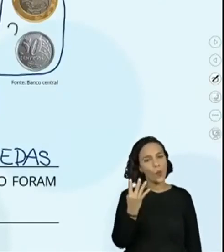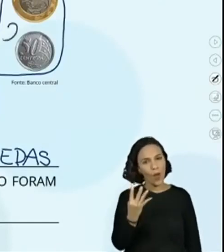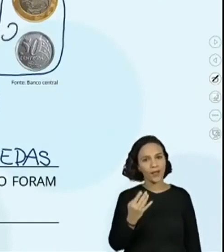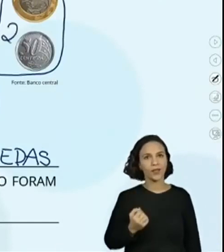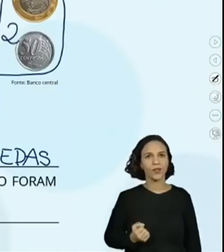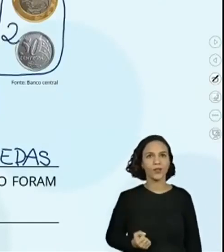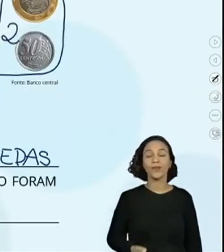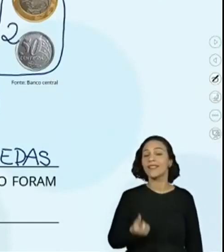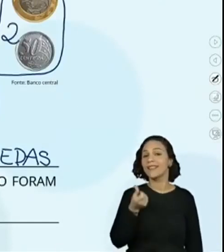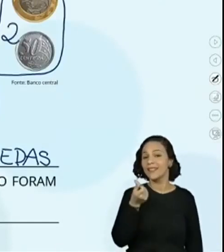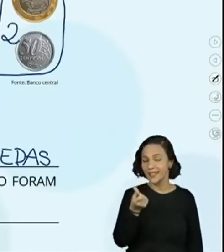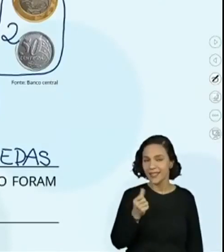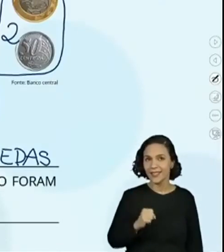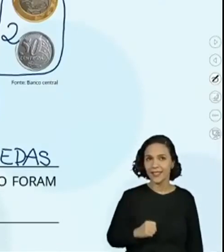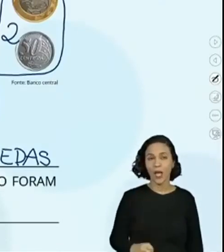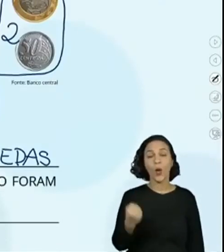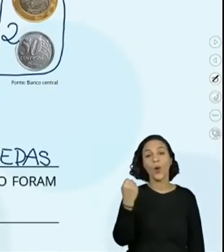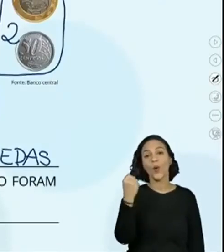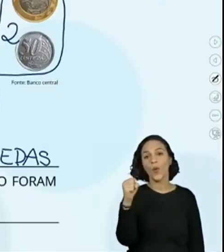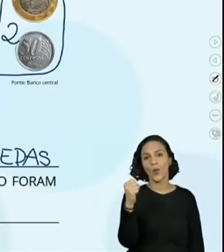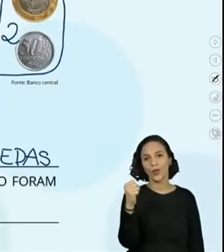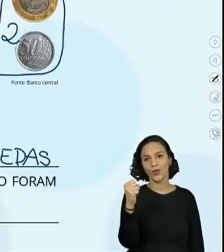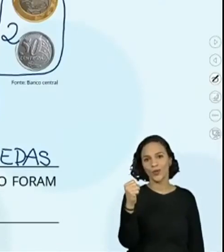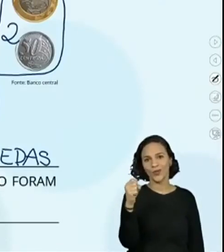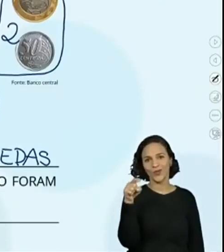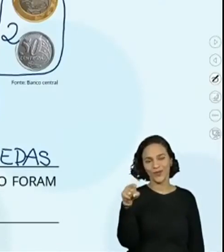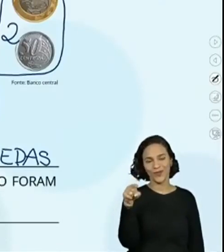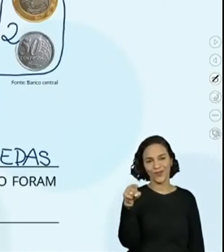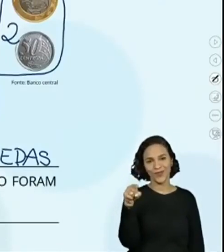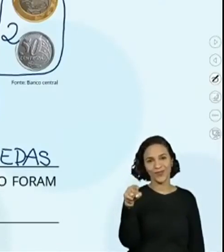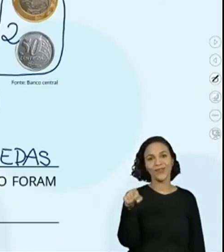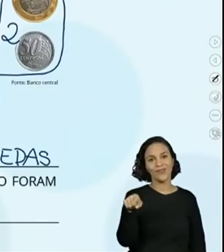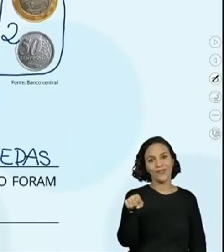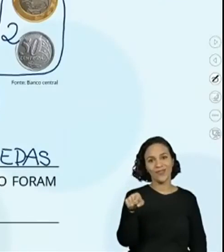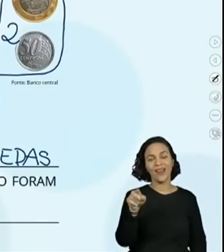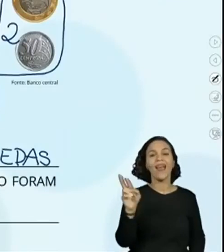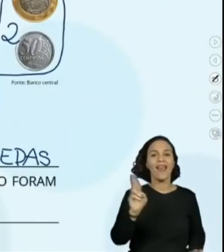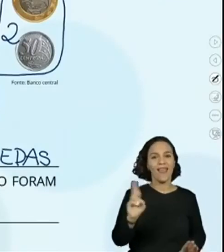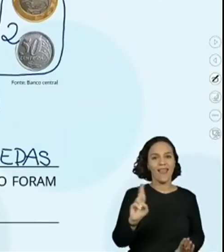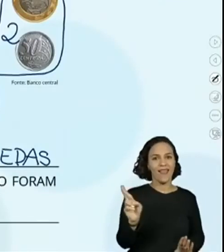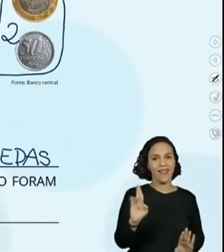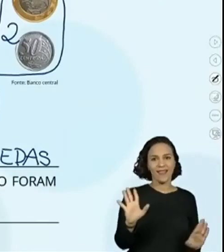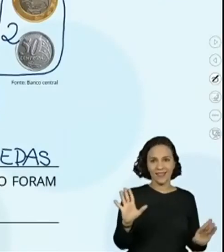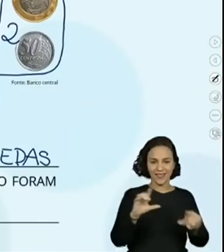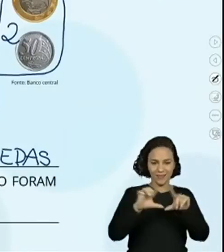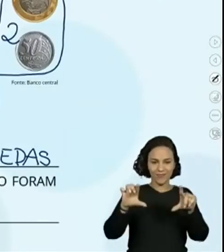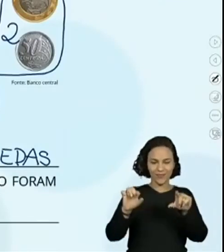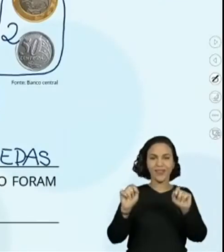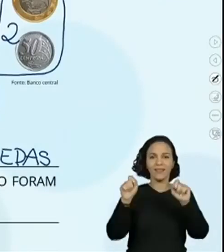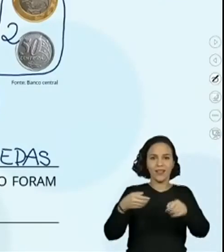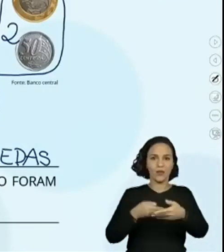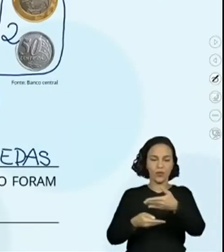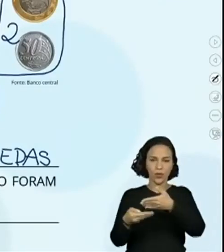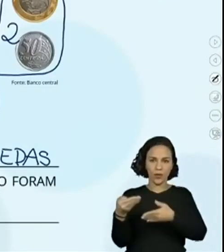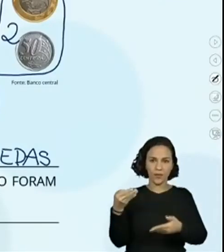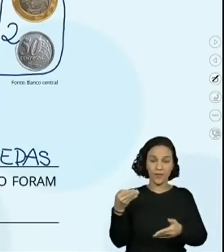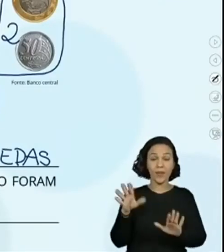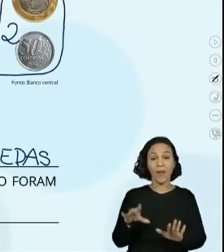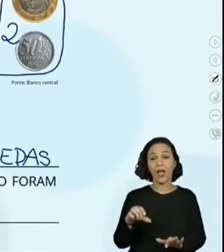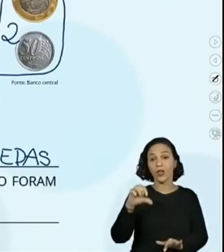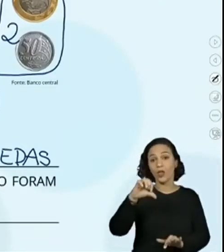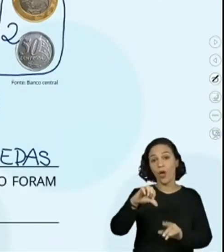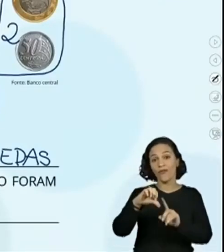seis e oito reais em moedas de cédulas de dois reais. Então, no caso de